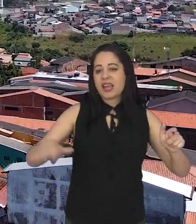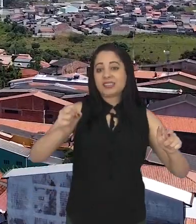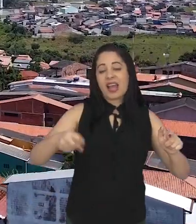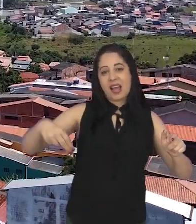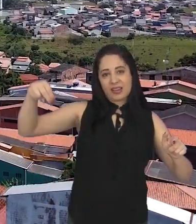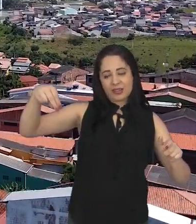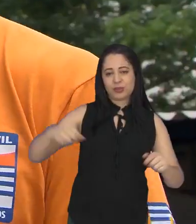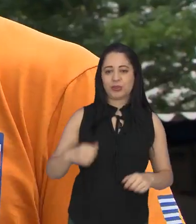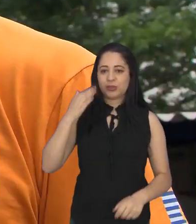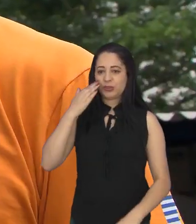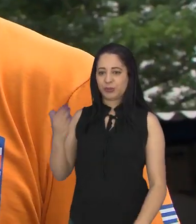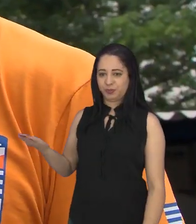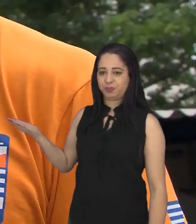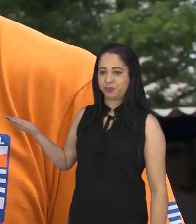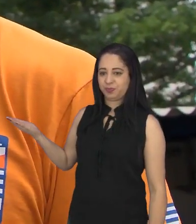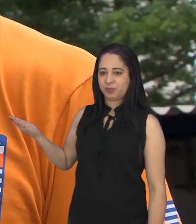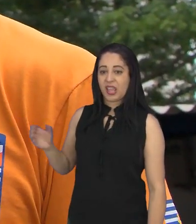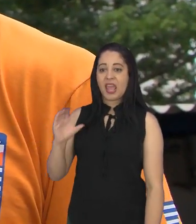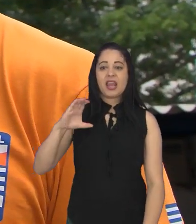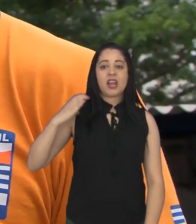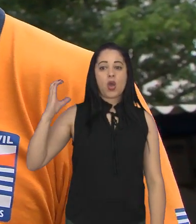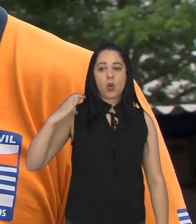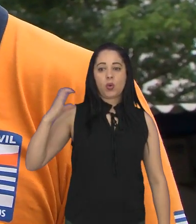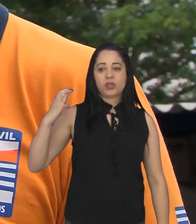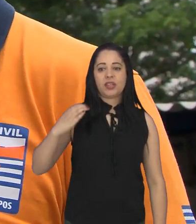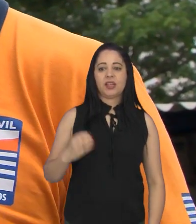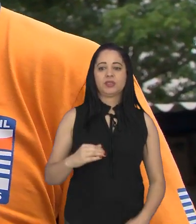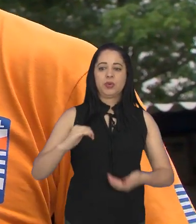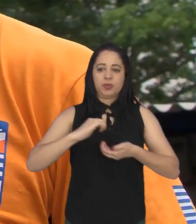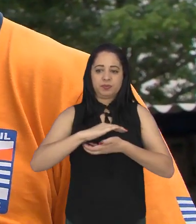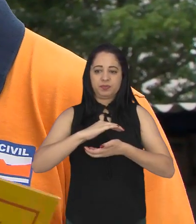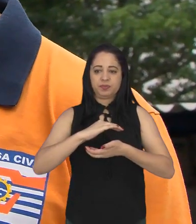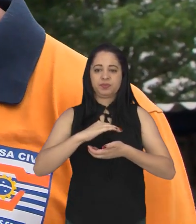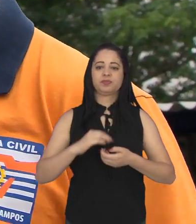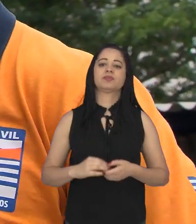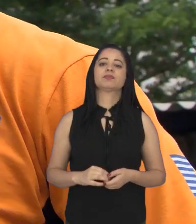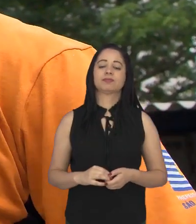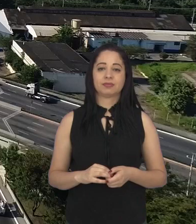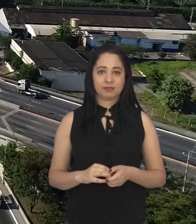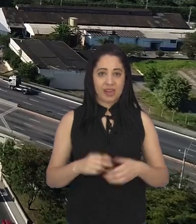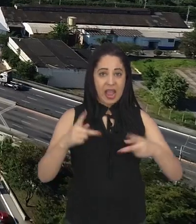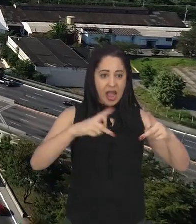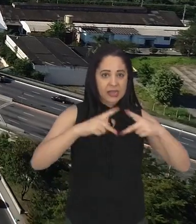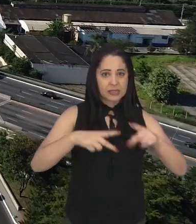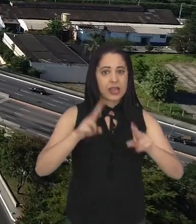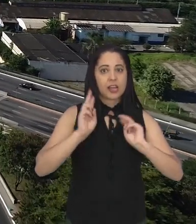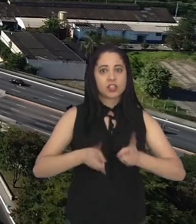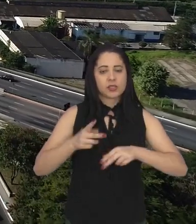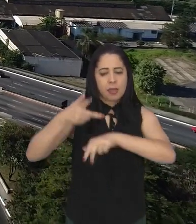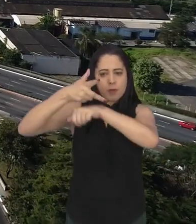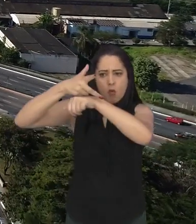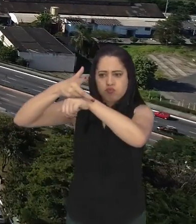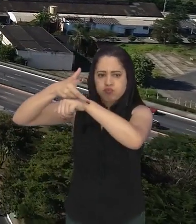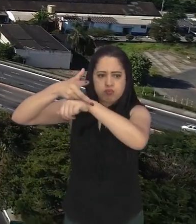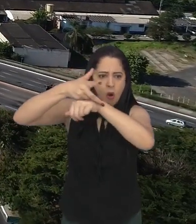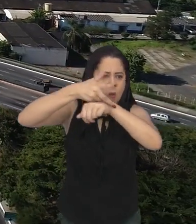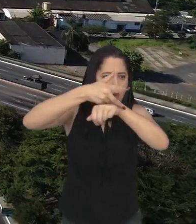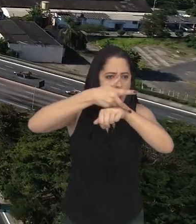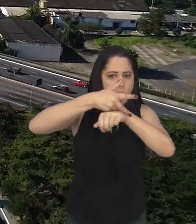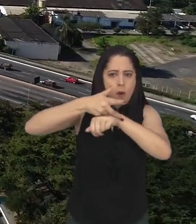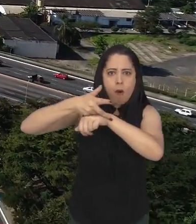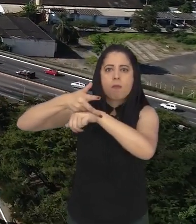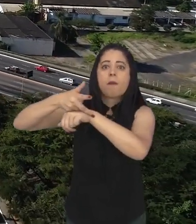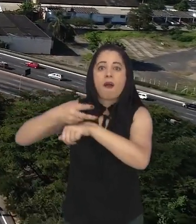da cidade. Segundo o coordenador da Defesa Civil, José Benedito da Silva, toda a cidade é monitorada 24